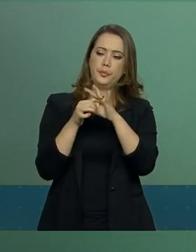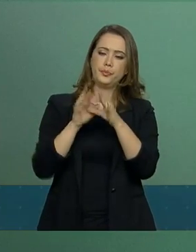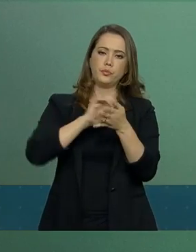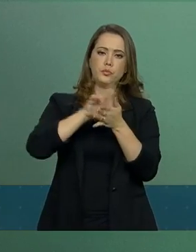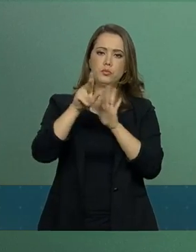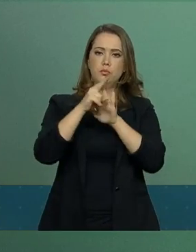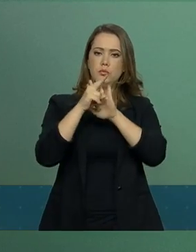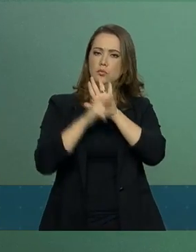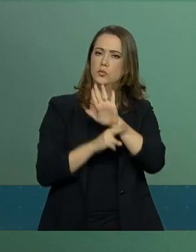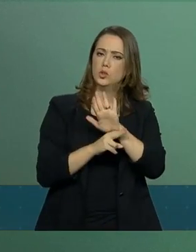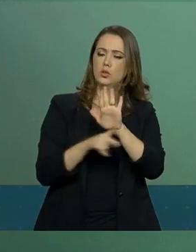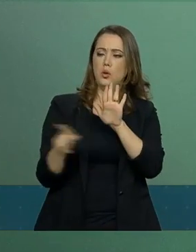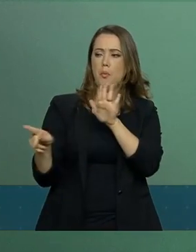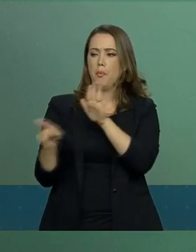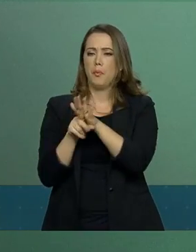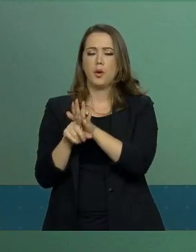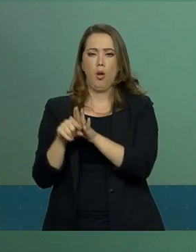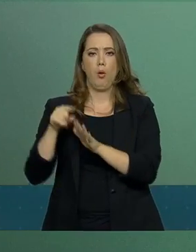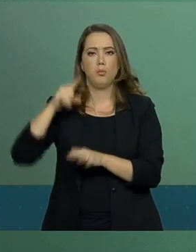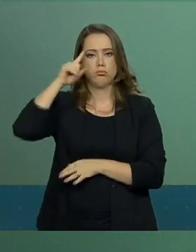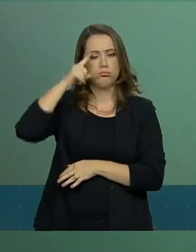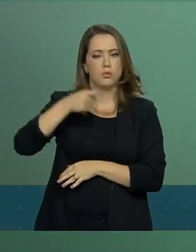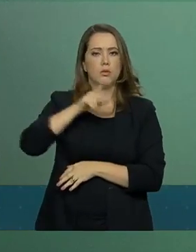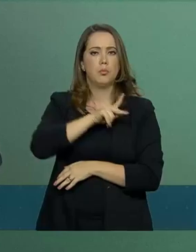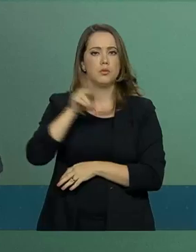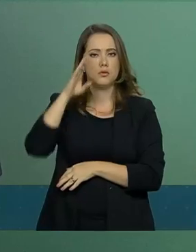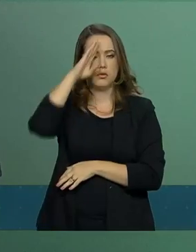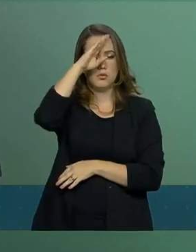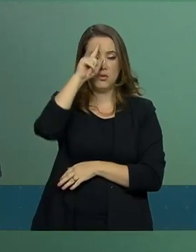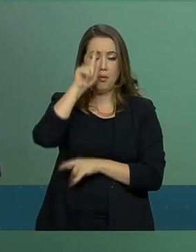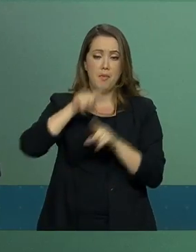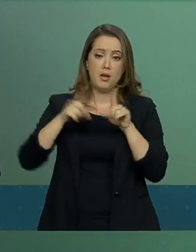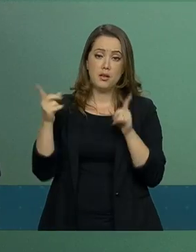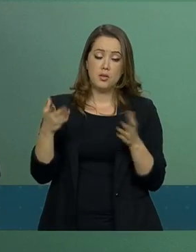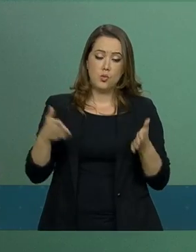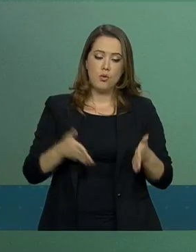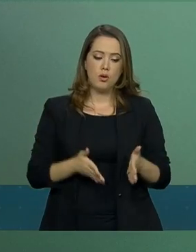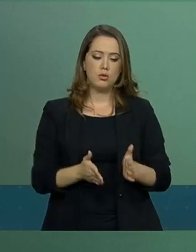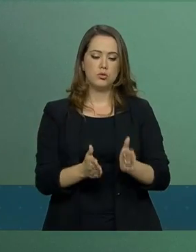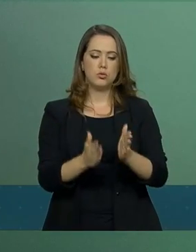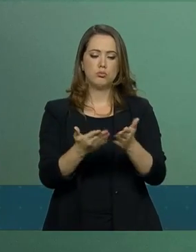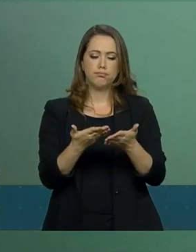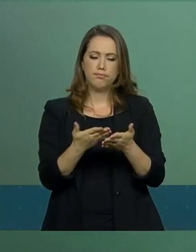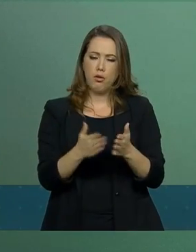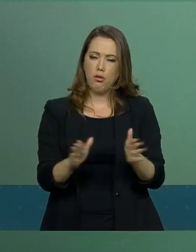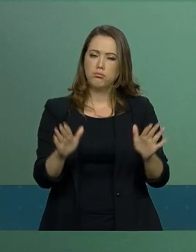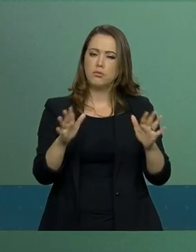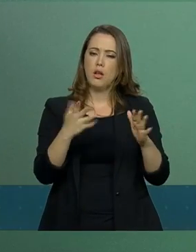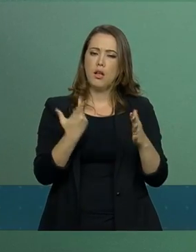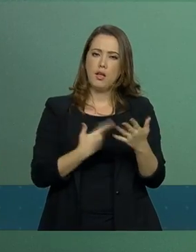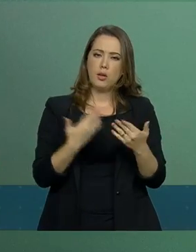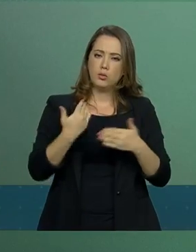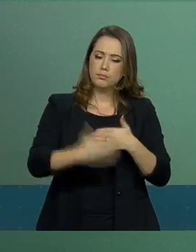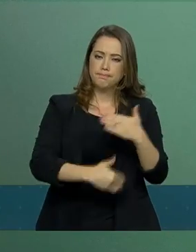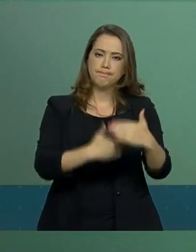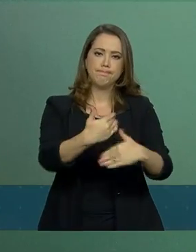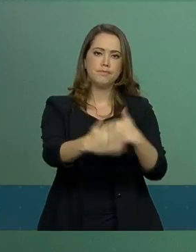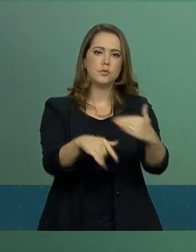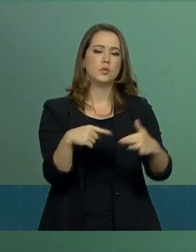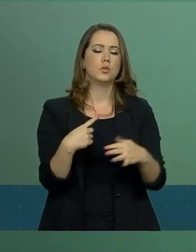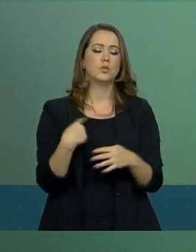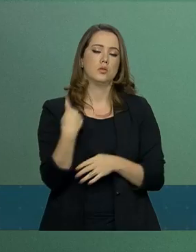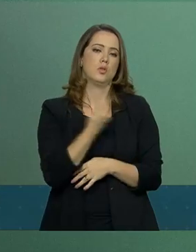diretivas do nosso presidente. E o caminho continua a descortinar-se à medida que nós tenhamos